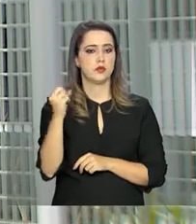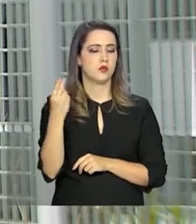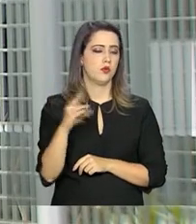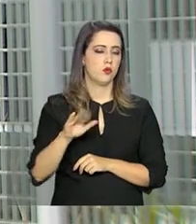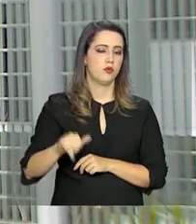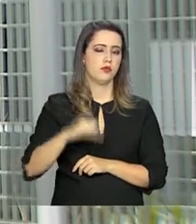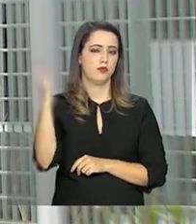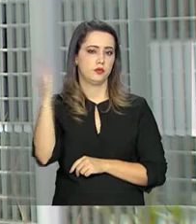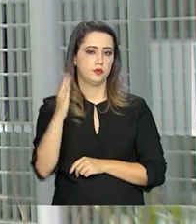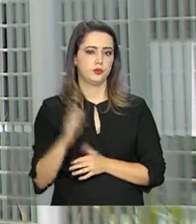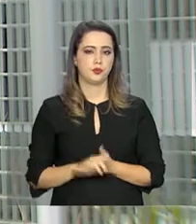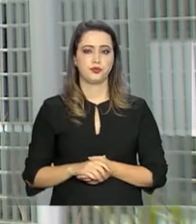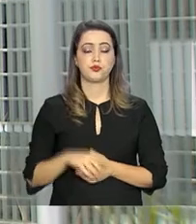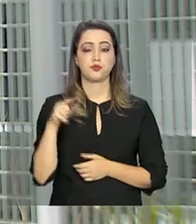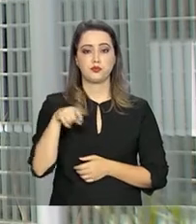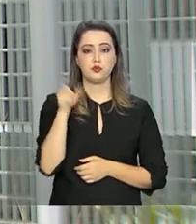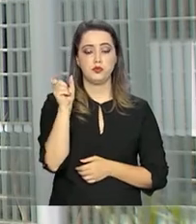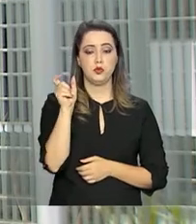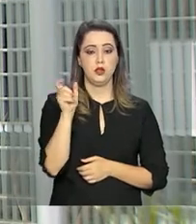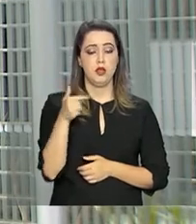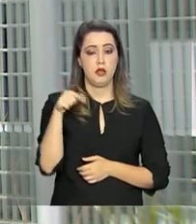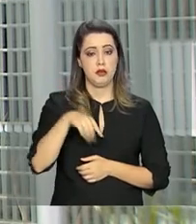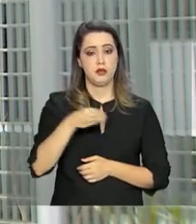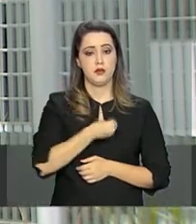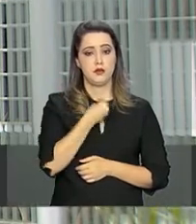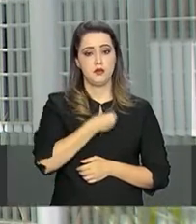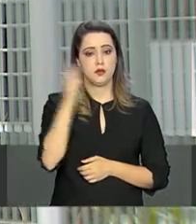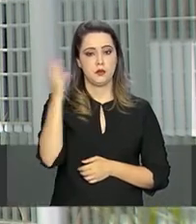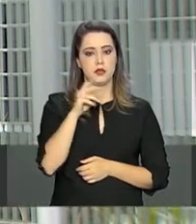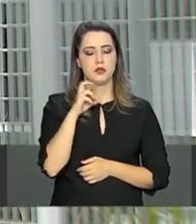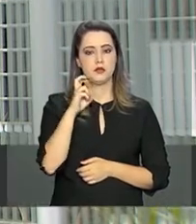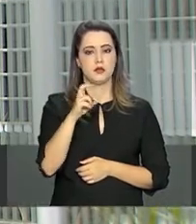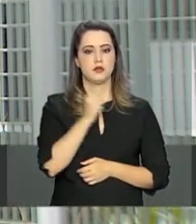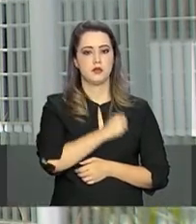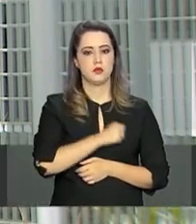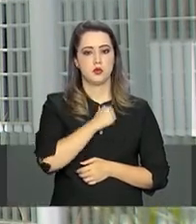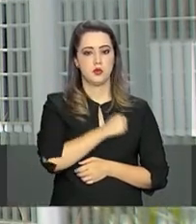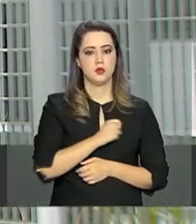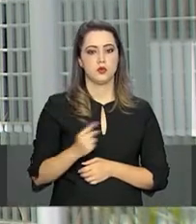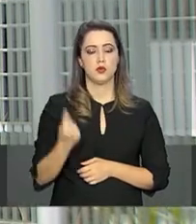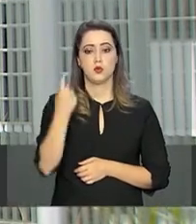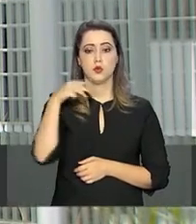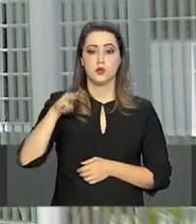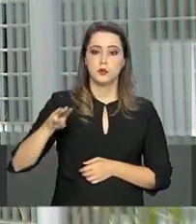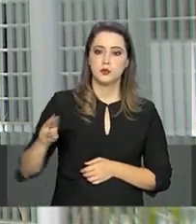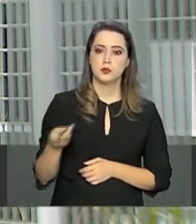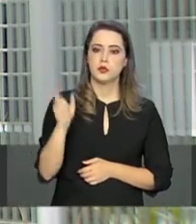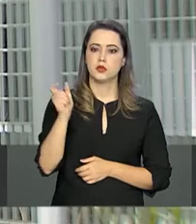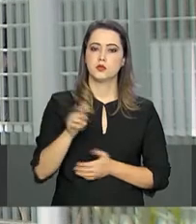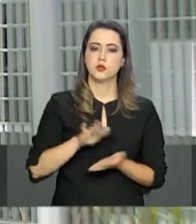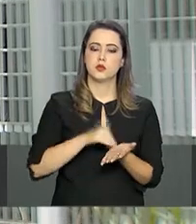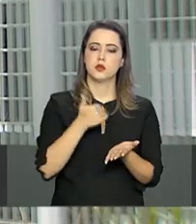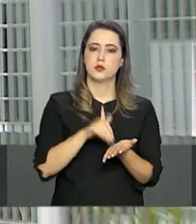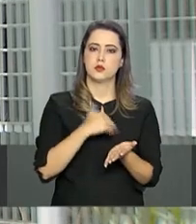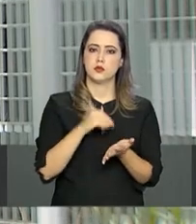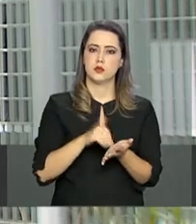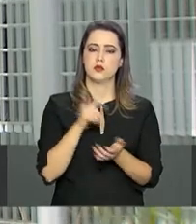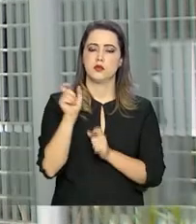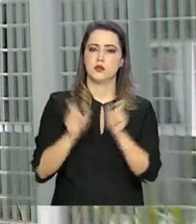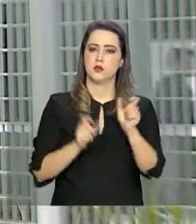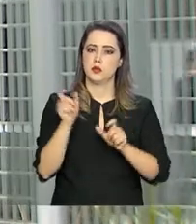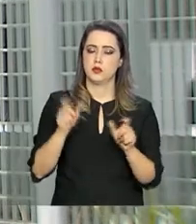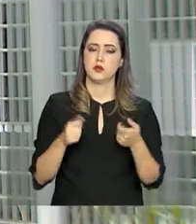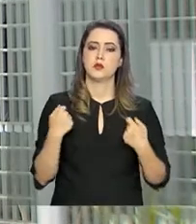para quem mora no Brasil será aplicada no dia 5 de agosto. São quase 1 milhão e 700 mil inscritos. Esses